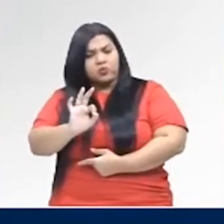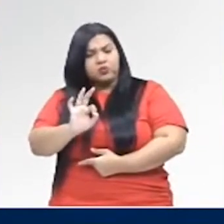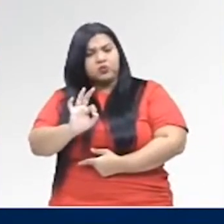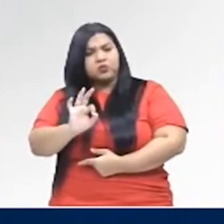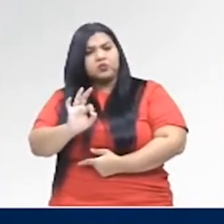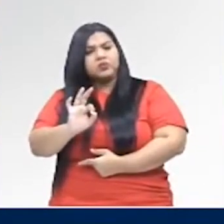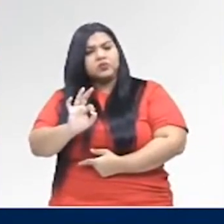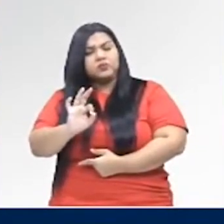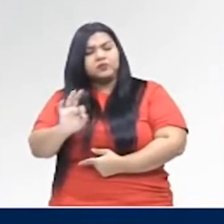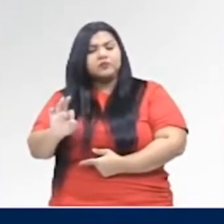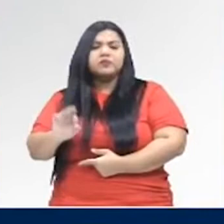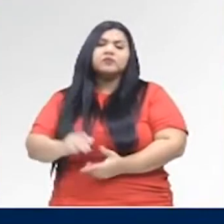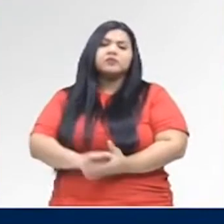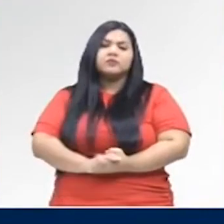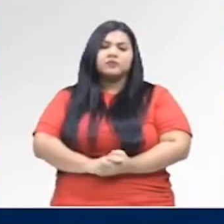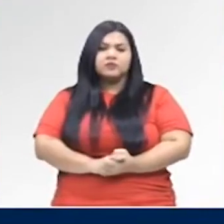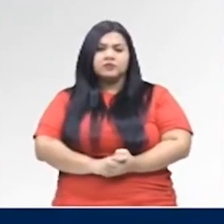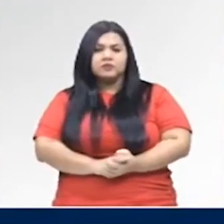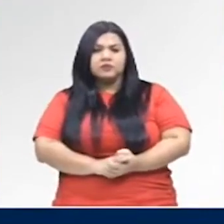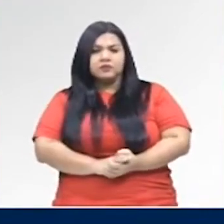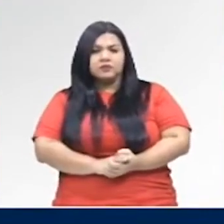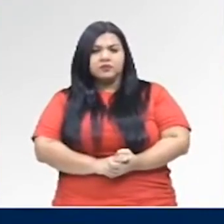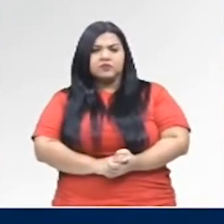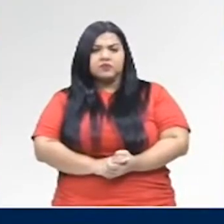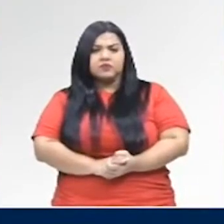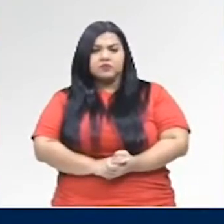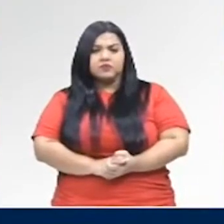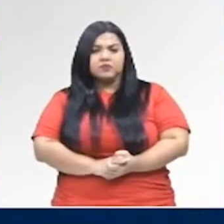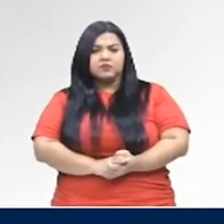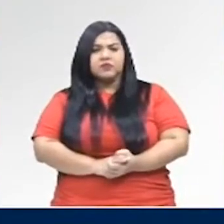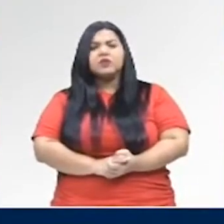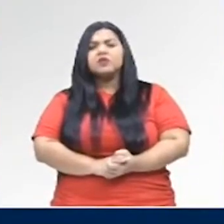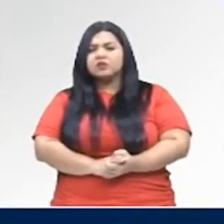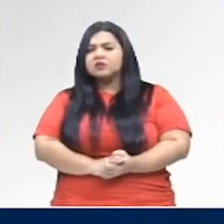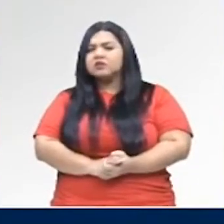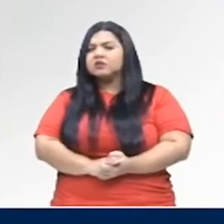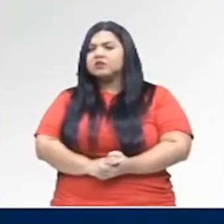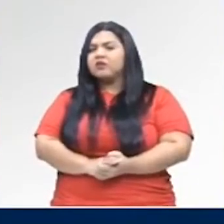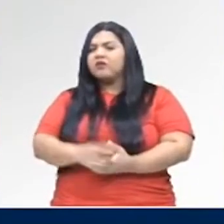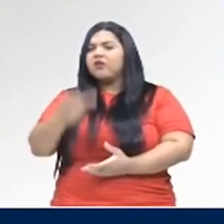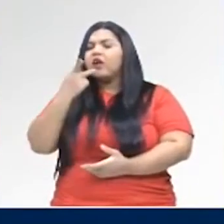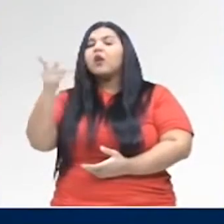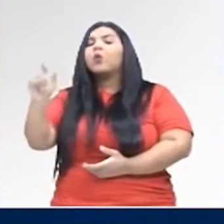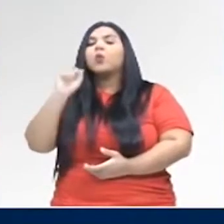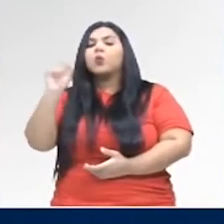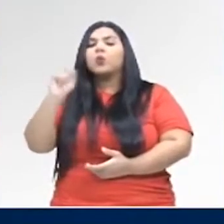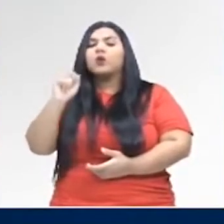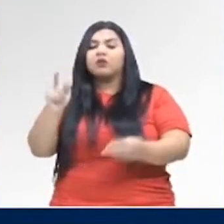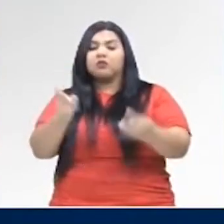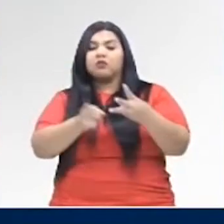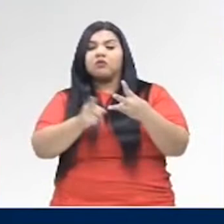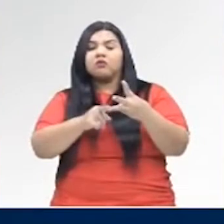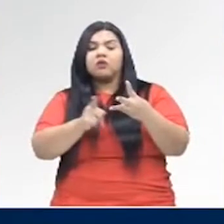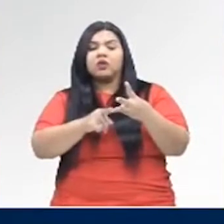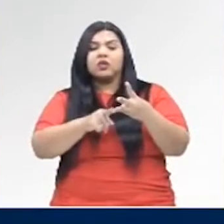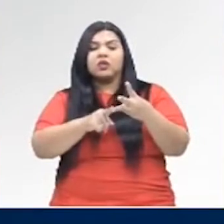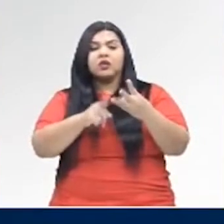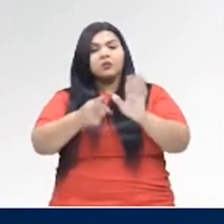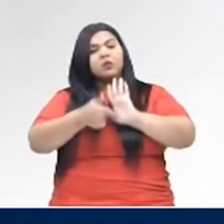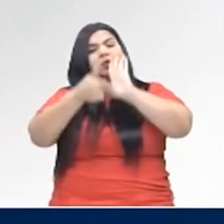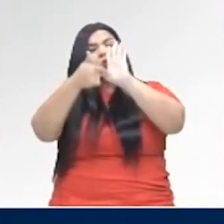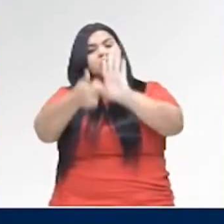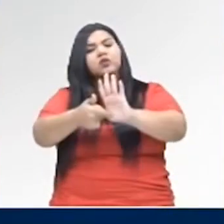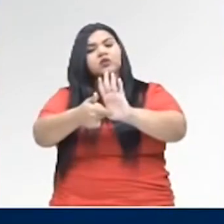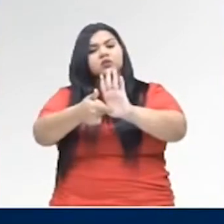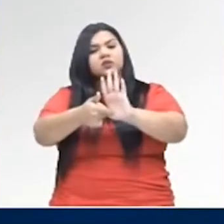certo? Não expressa ação e não expressa estado. Diga comigo aí, o que é que o verbo fazer expressa? Ele expressa o